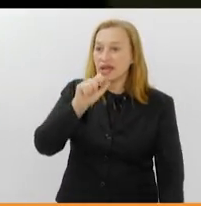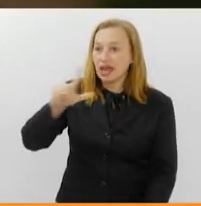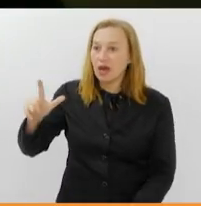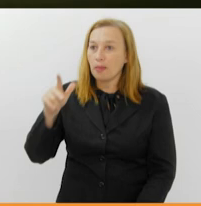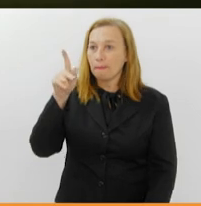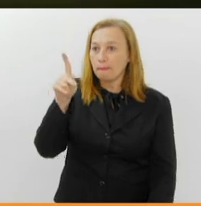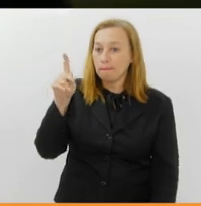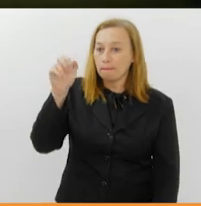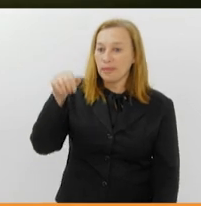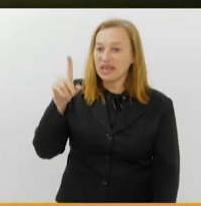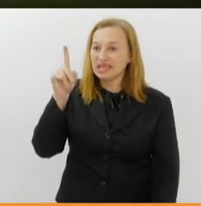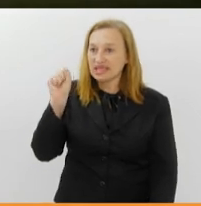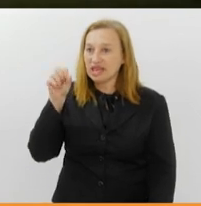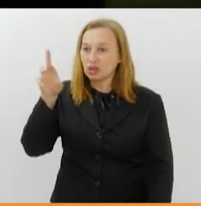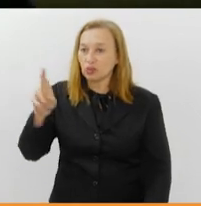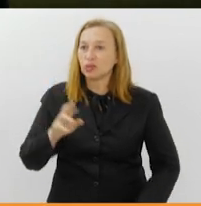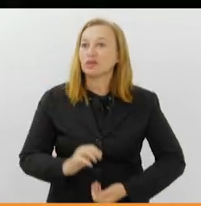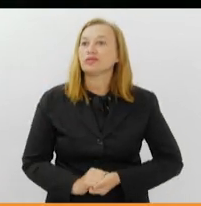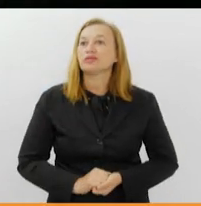o pensador.